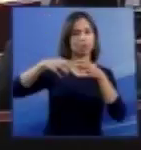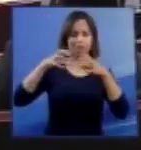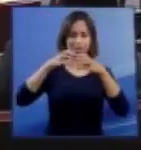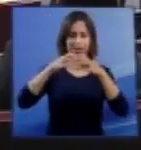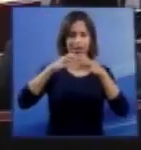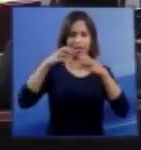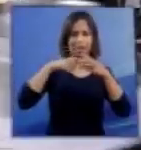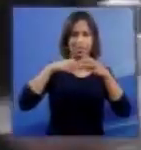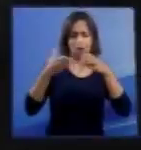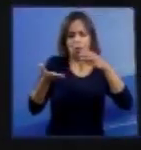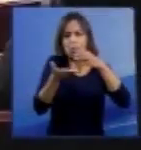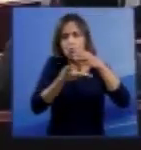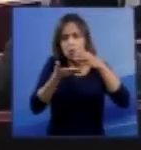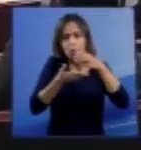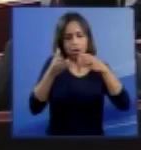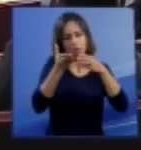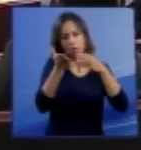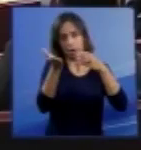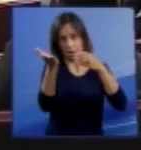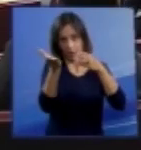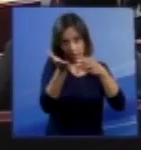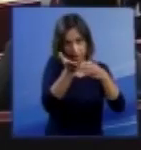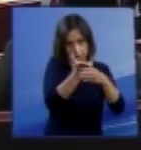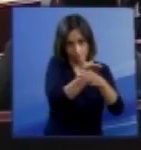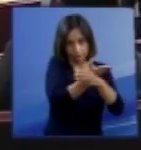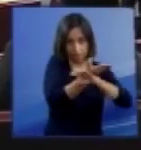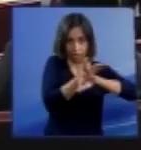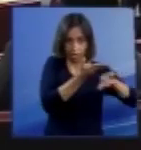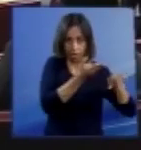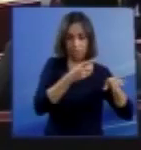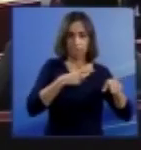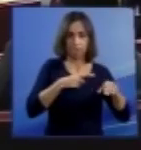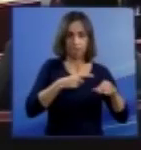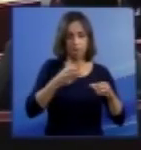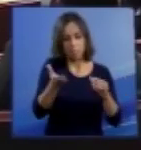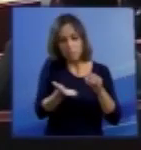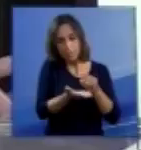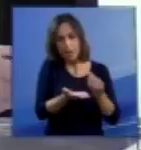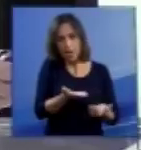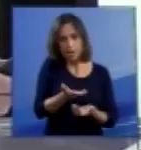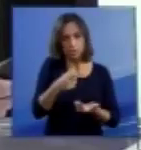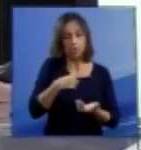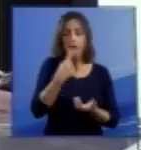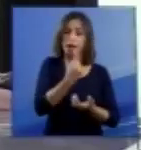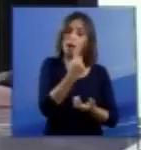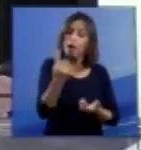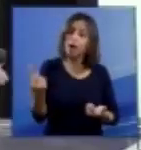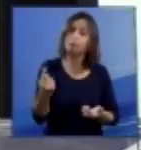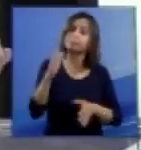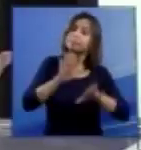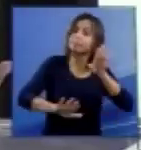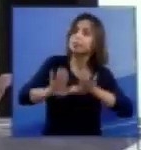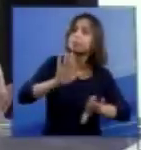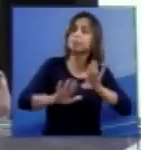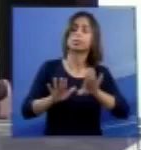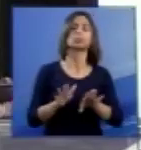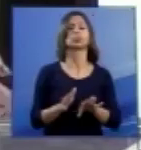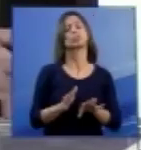seu encéfalo. E cada caso é um caso. Agora, quando